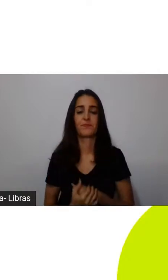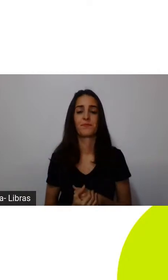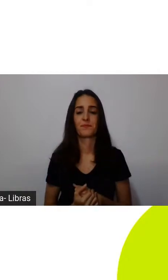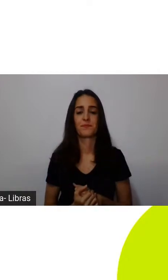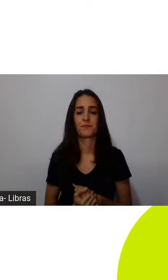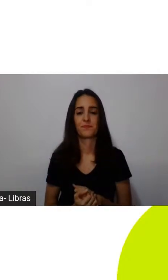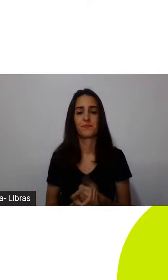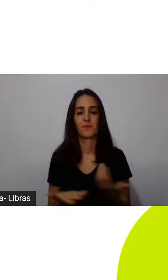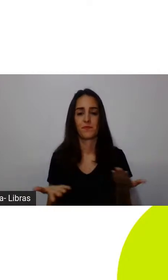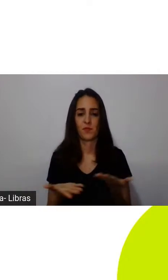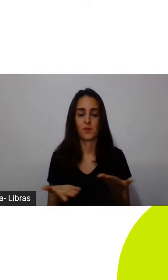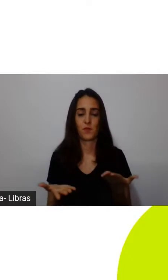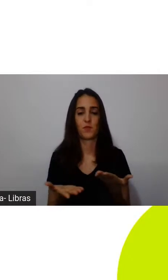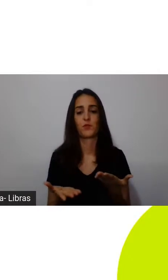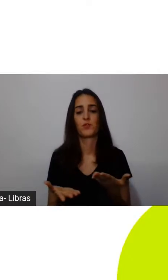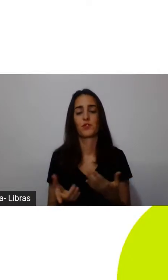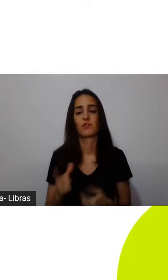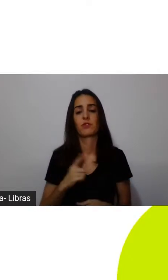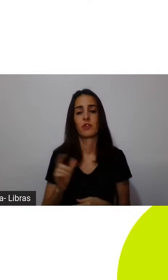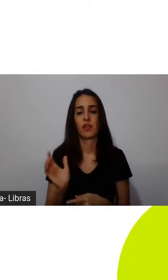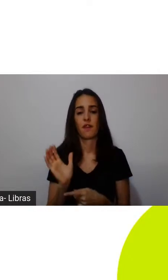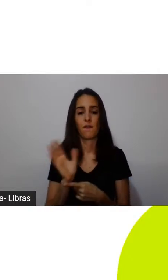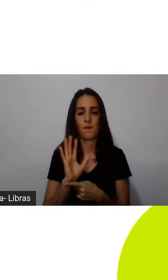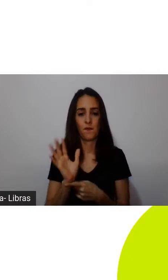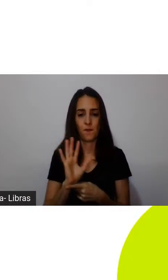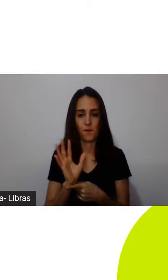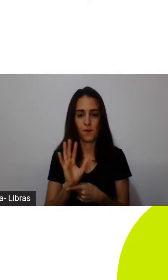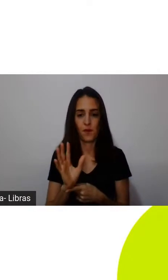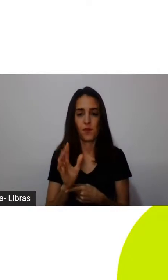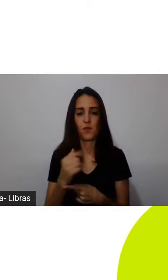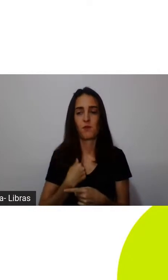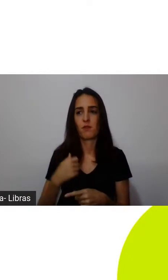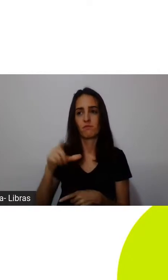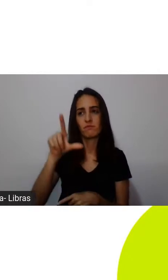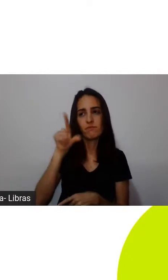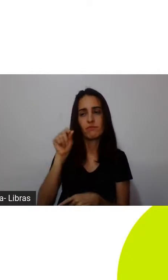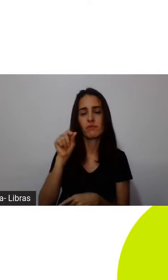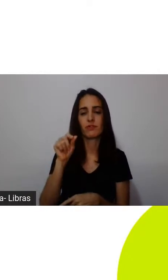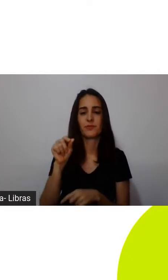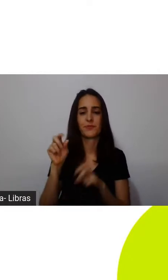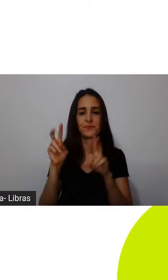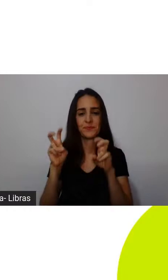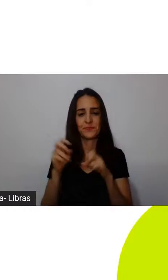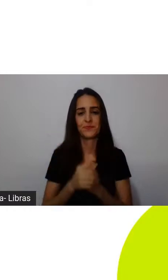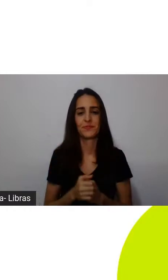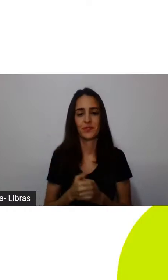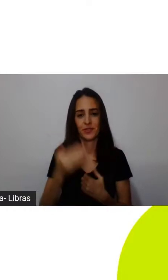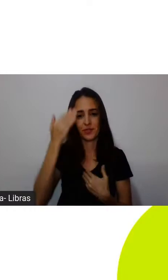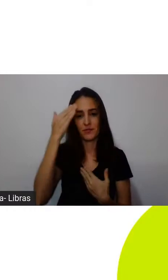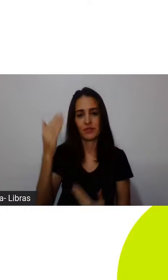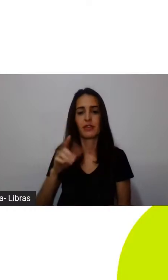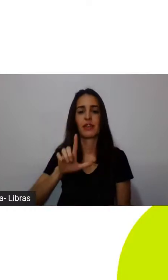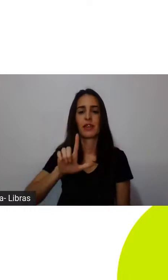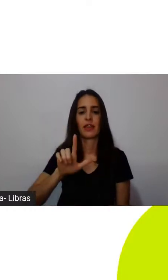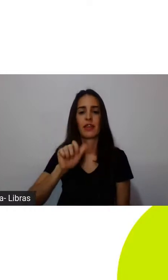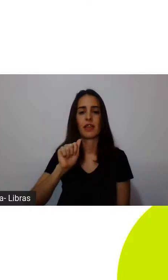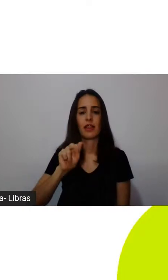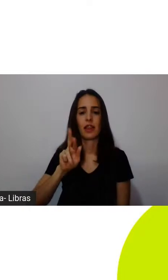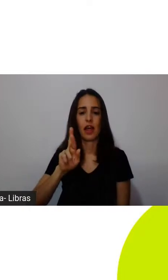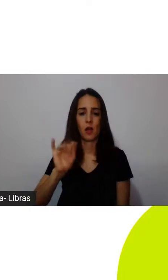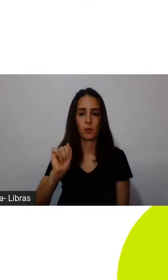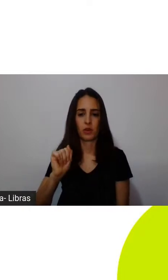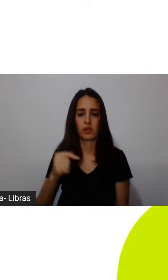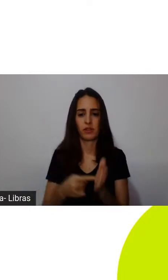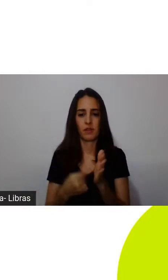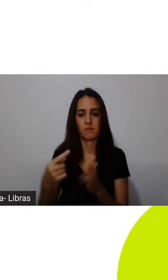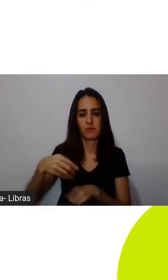hoje nós vamos ter mais um filme aí que eu pesquei aí, aliás, agradeço a Laura, nossa primeira debatedora, que deu